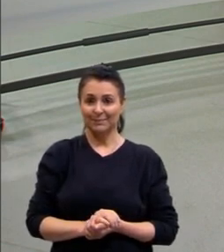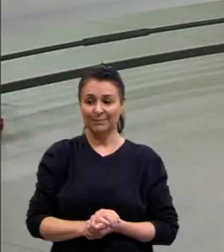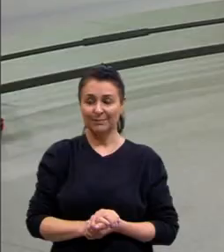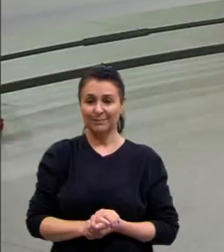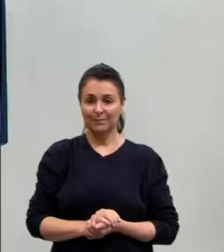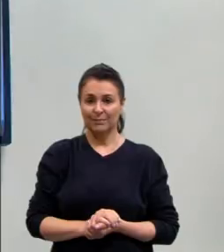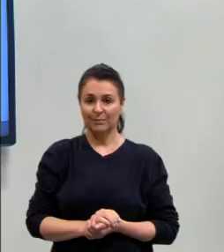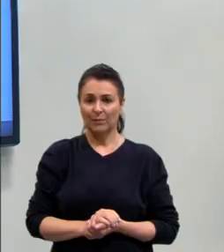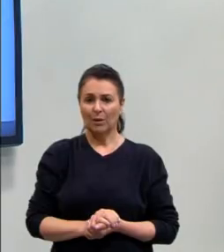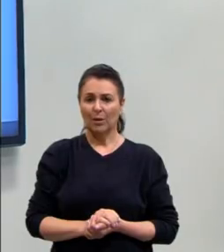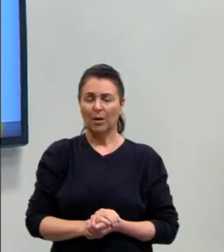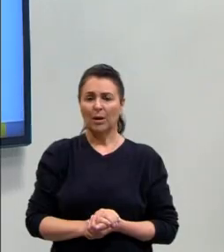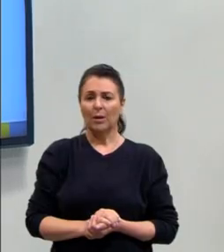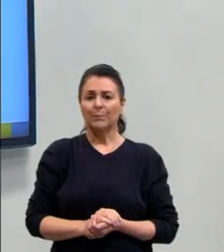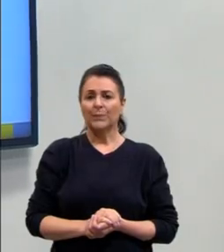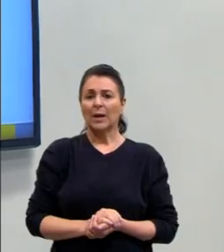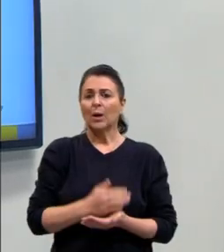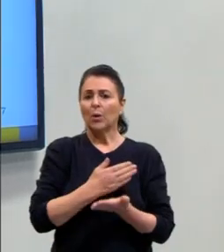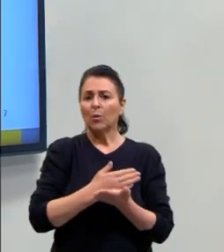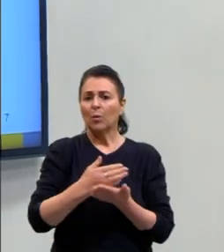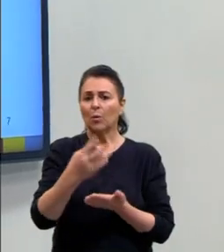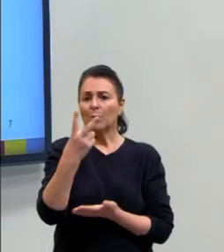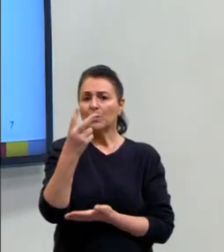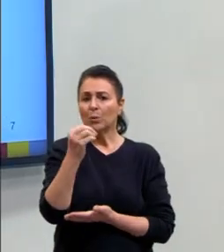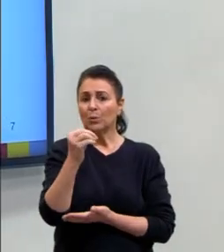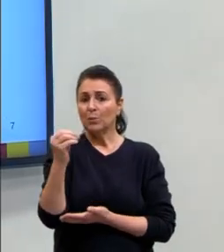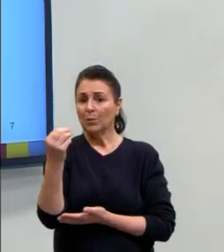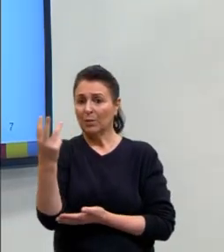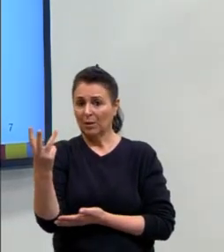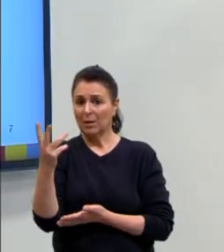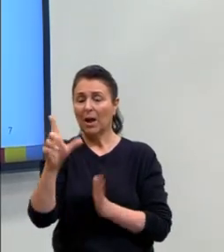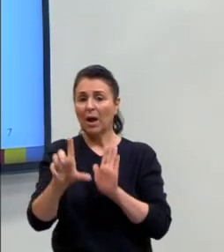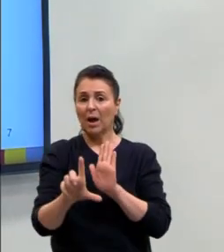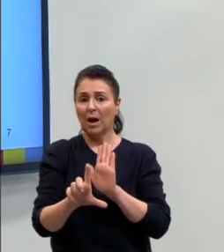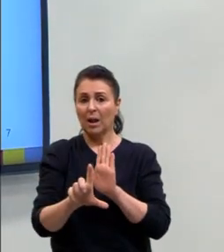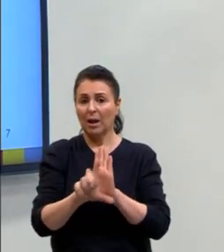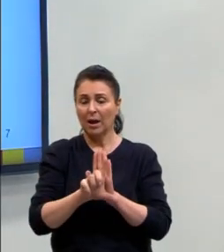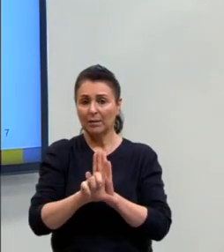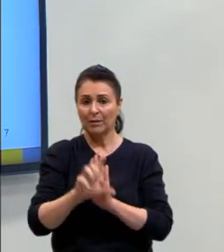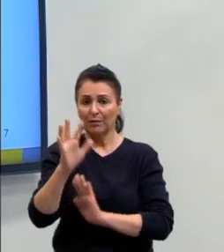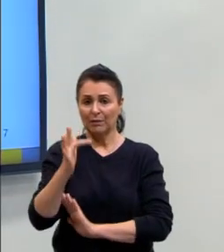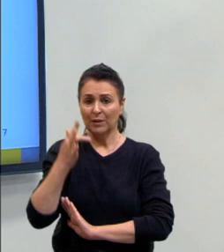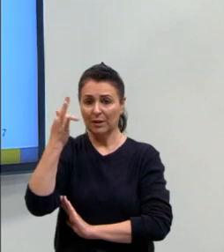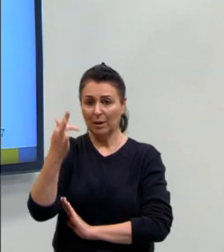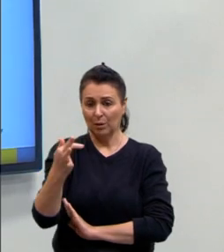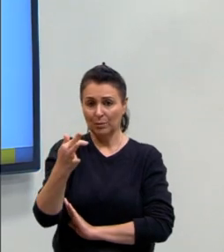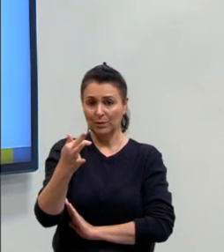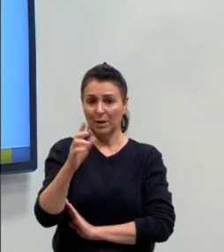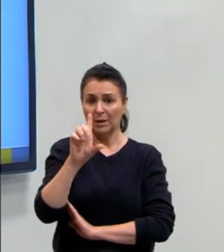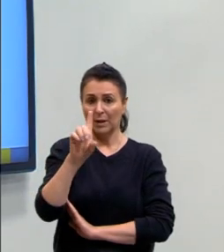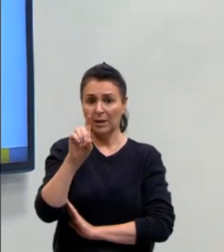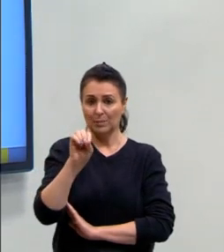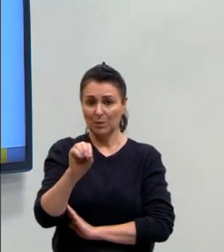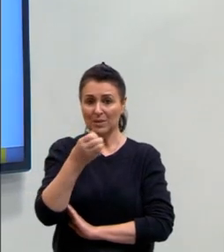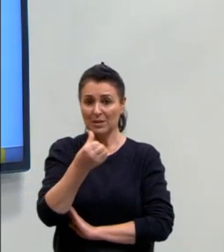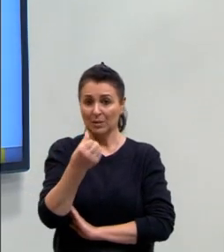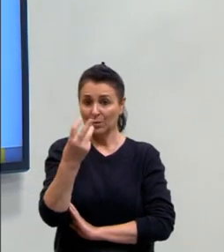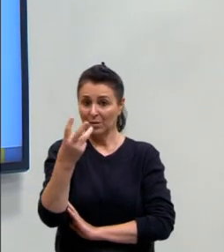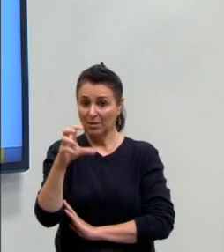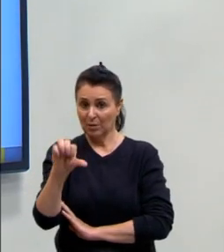Desde 2003, a Lei Federal nº 10.639 tornou